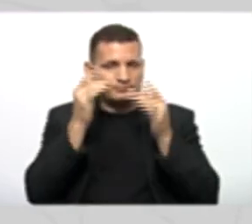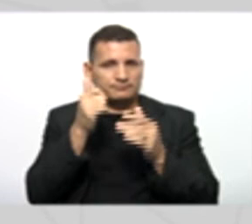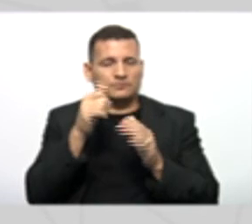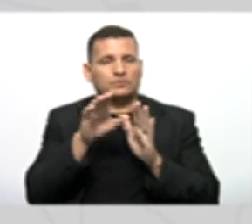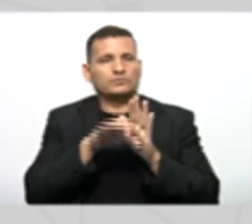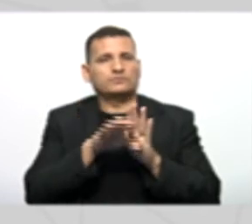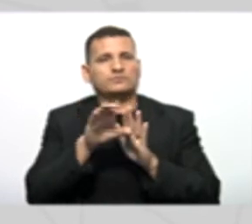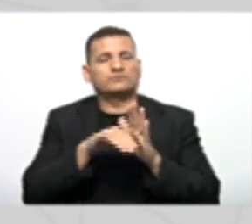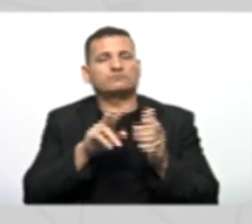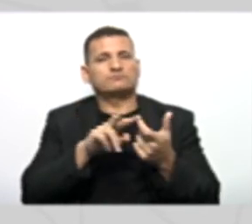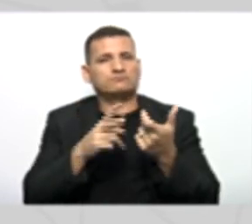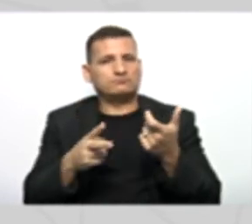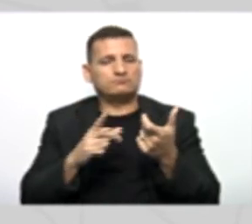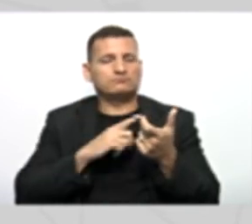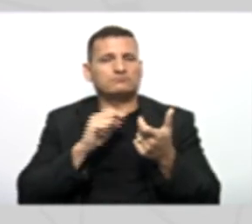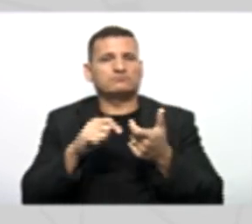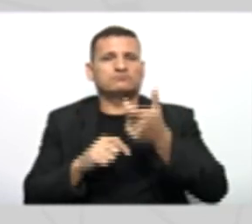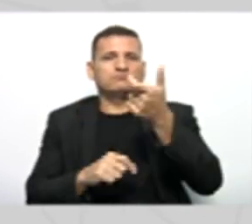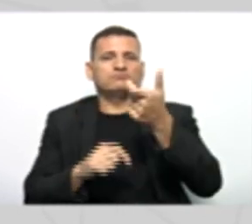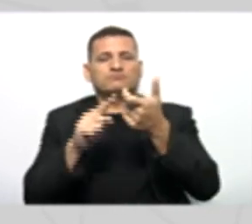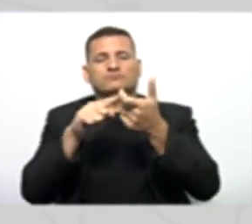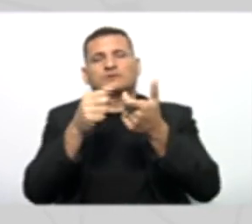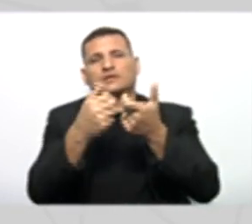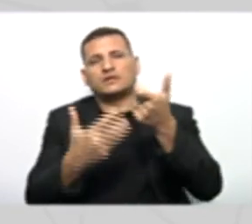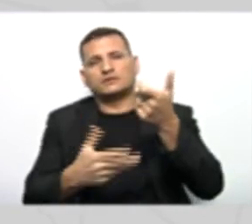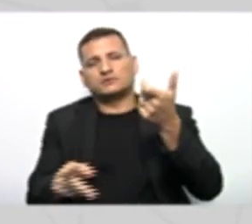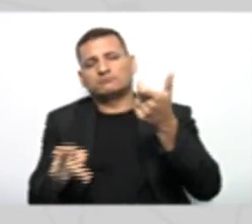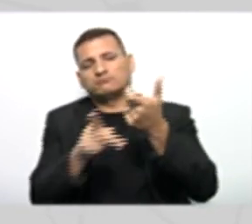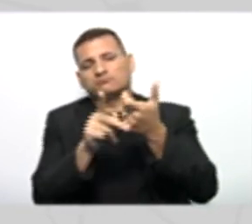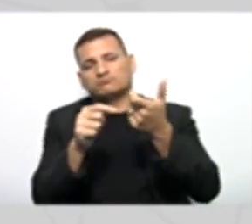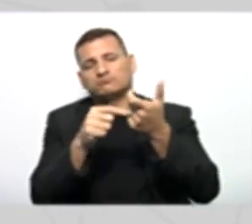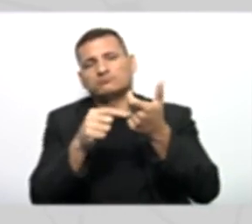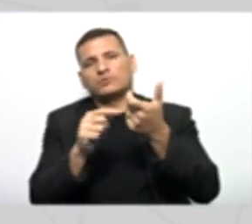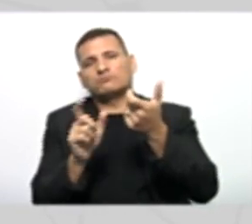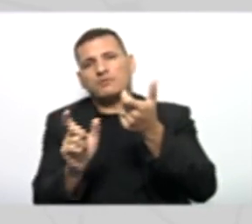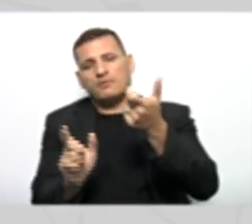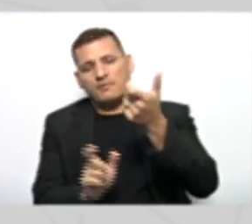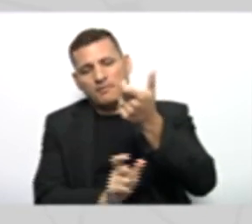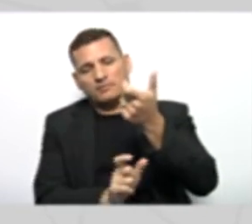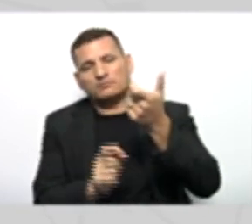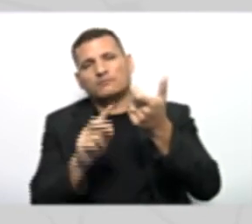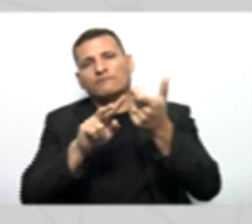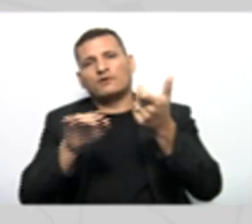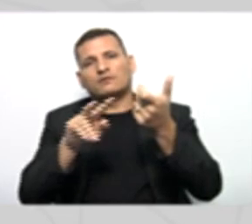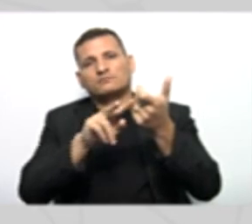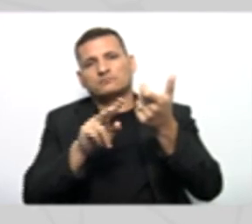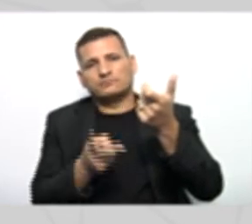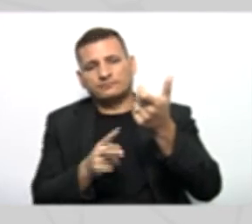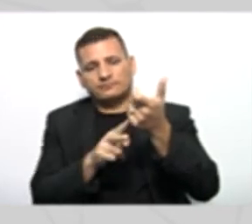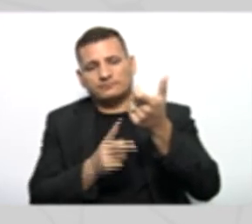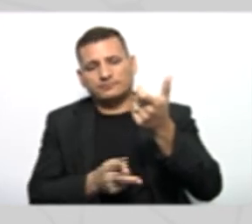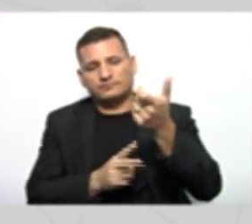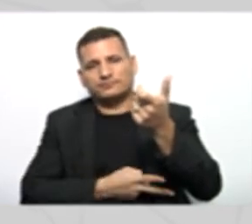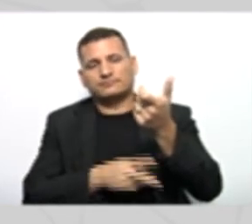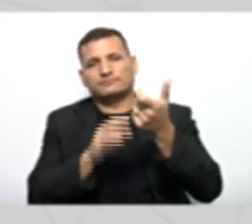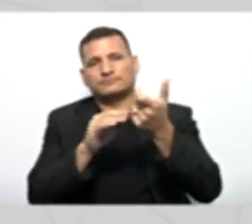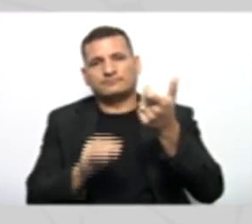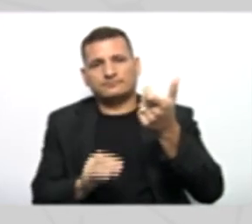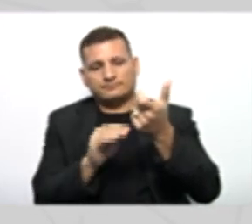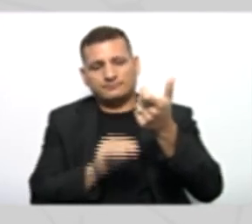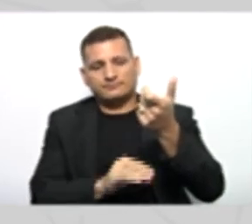classe pai Com suas próprias Características E uma ou mais Classes filhas Que vão herdar Da classe pai Suas